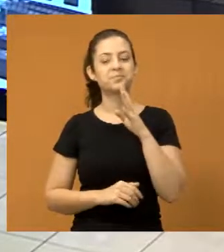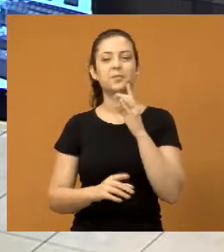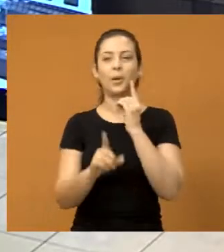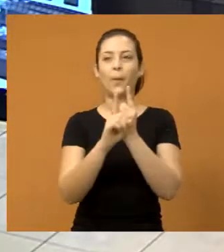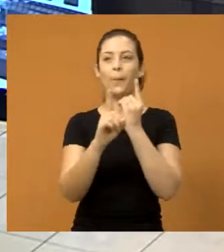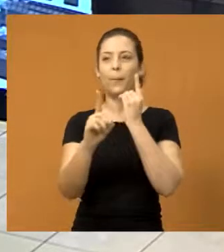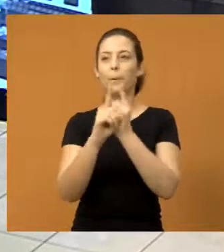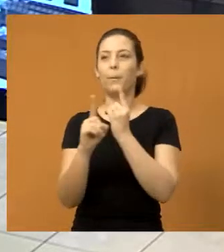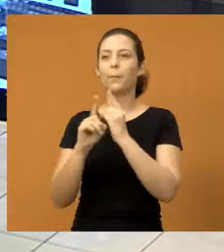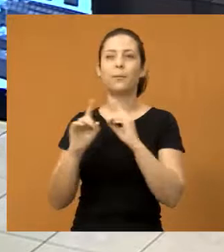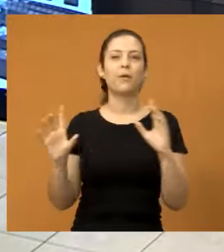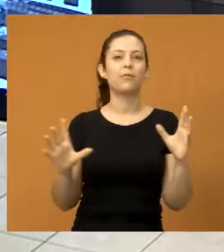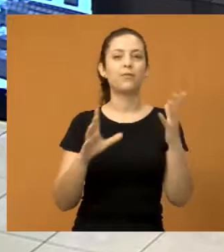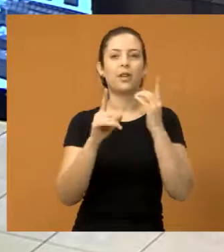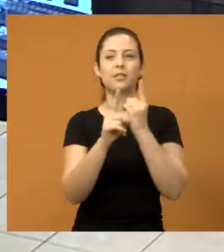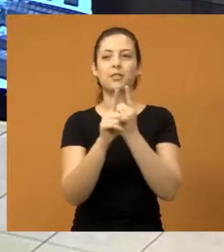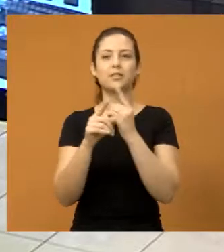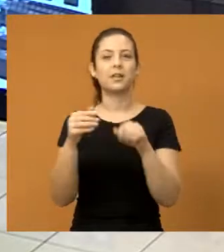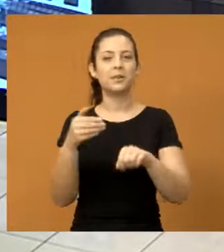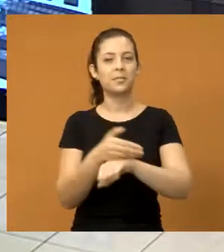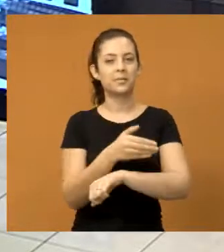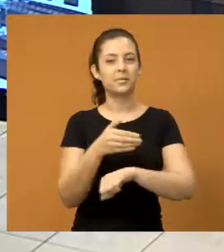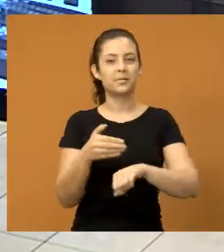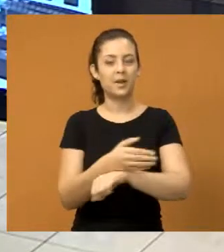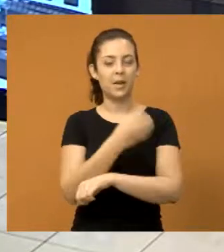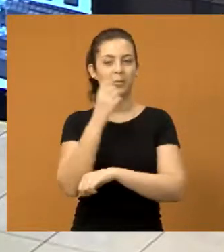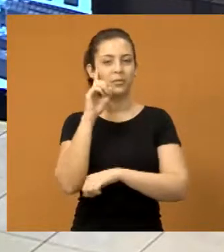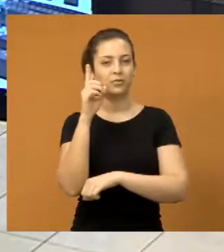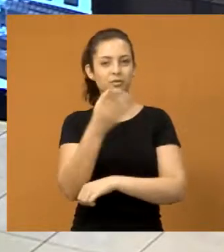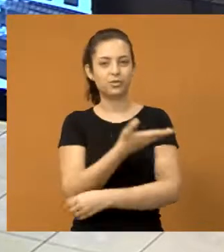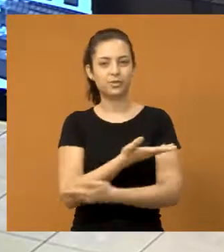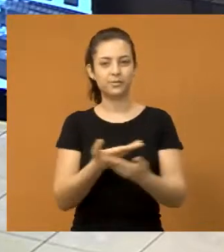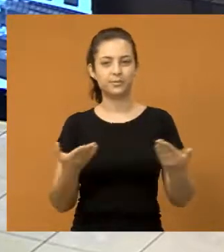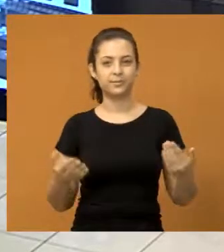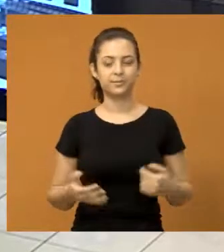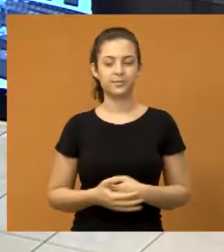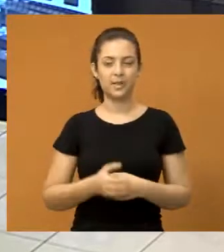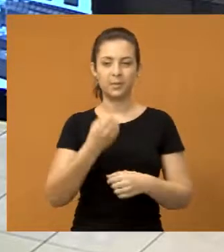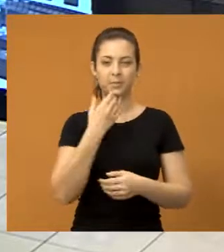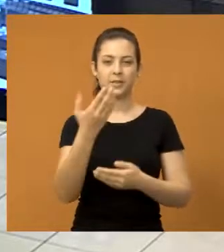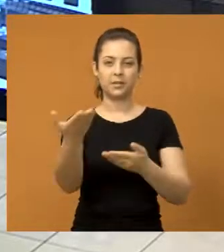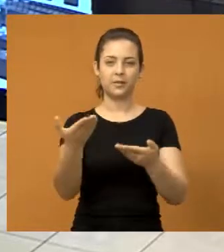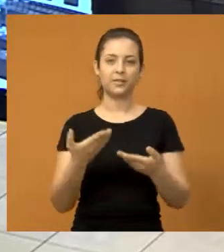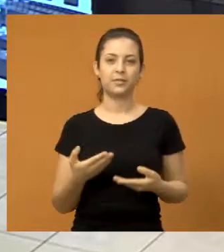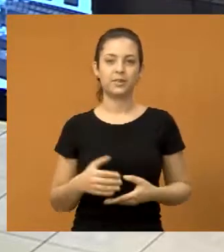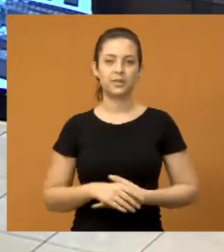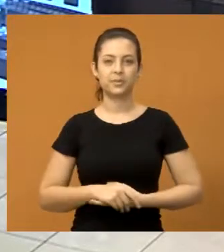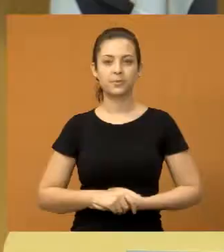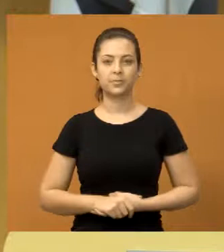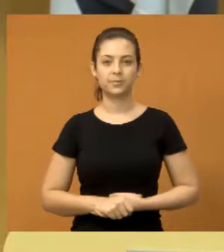de vários eventos aí, que o senhor está sempre participando. Bom dia para senhor também, viu? Se bem-vindo à Casa do Povo.